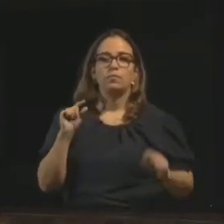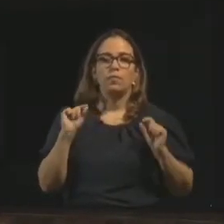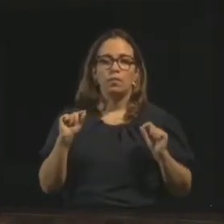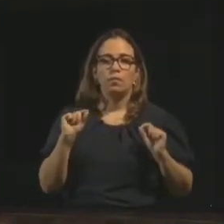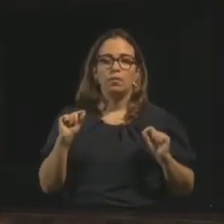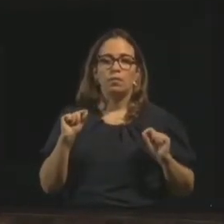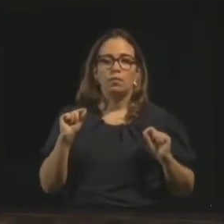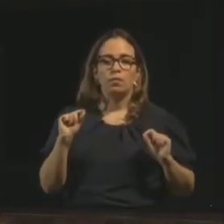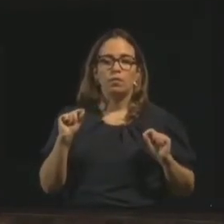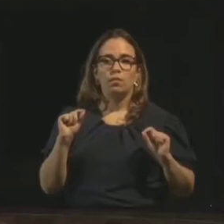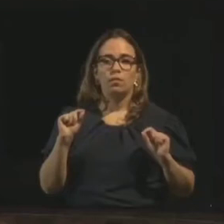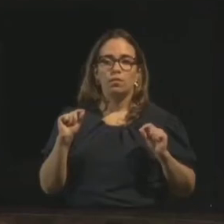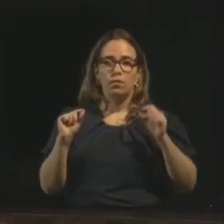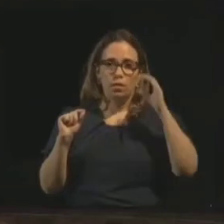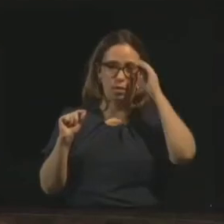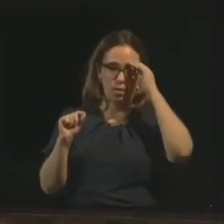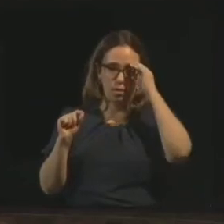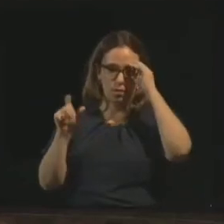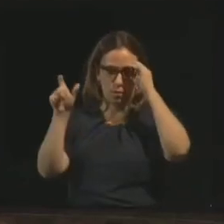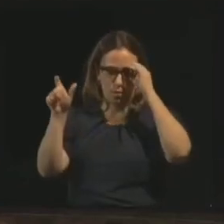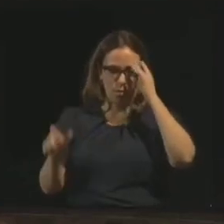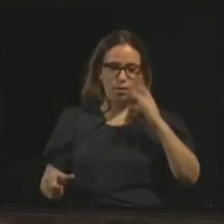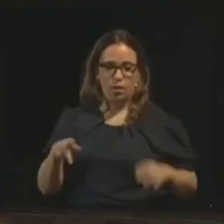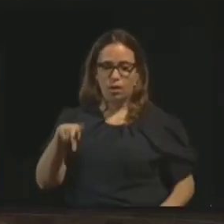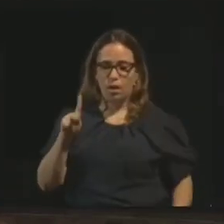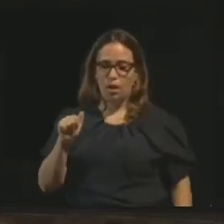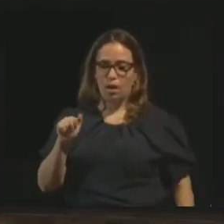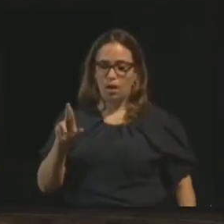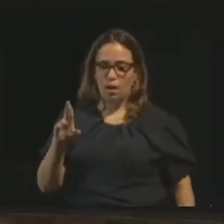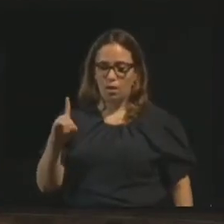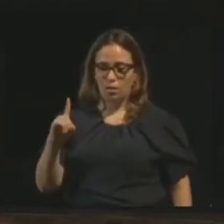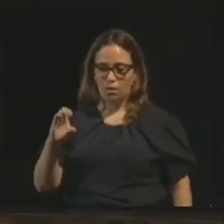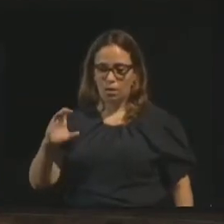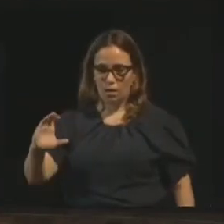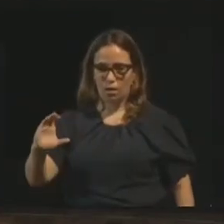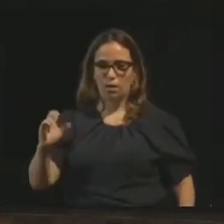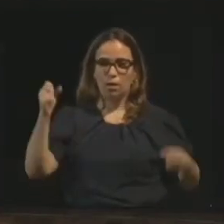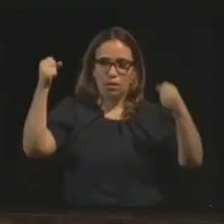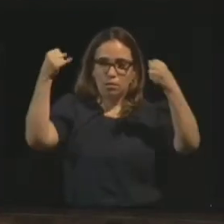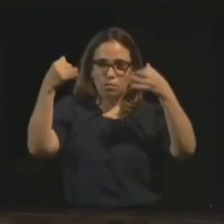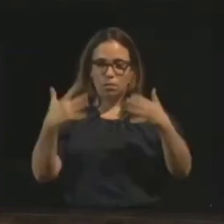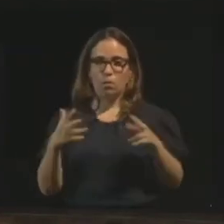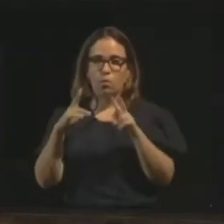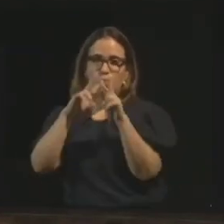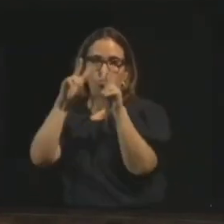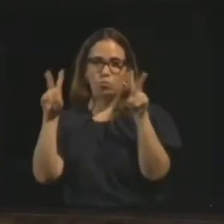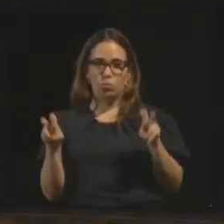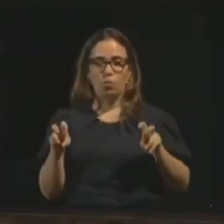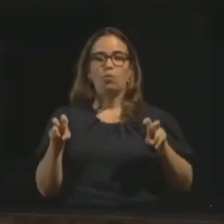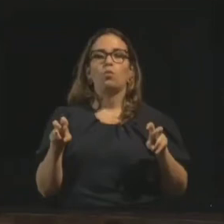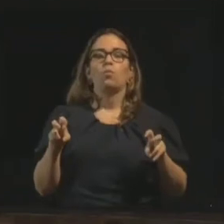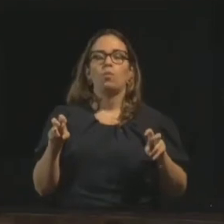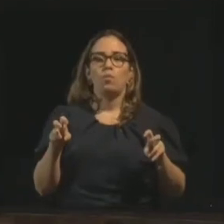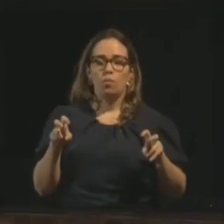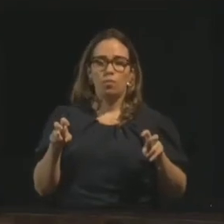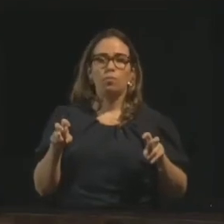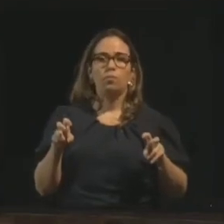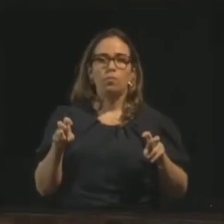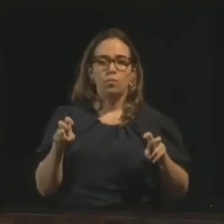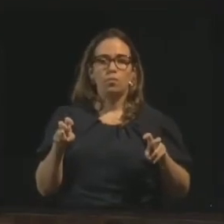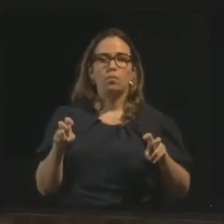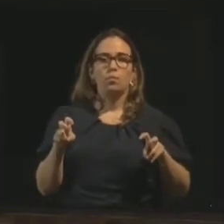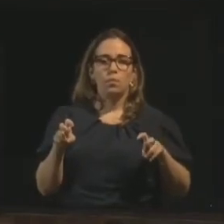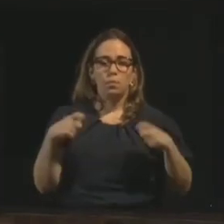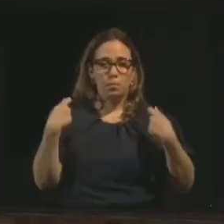que, aliás, é até uma redundância, porque Kardec utilizou a palavra médium só para médios ostensivos. E ele, então, a gente pode